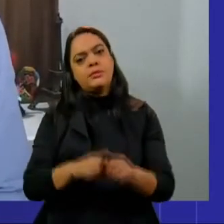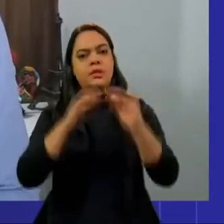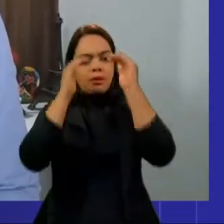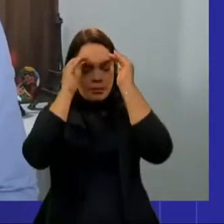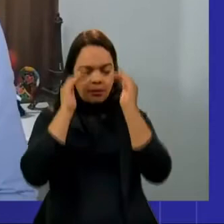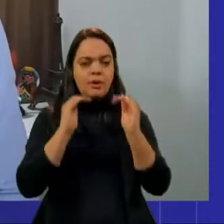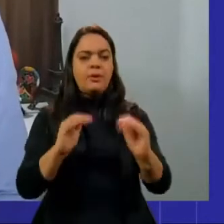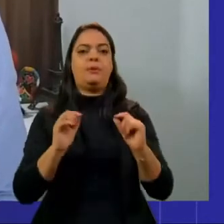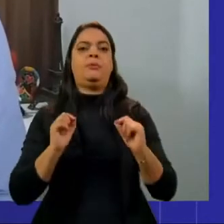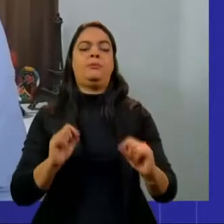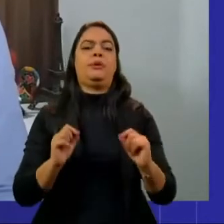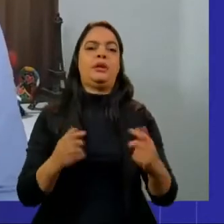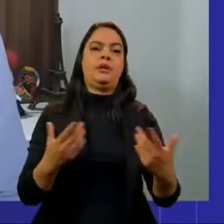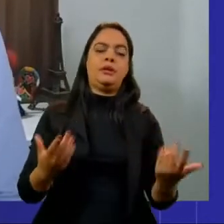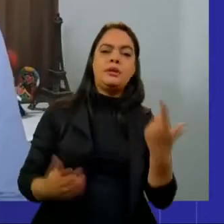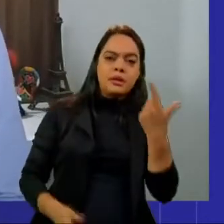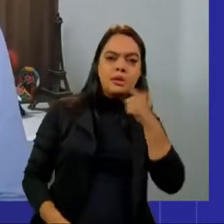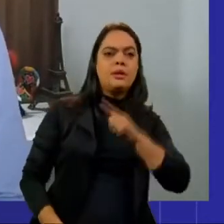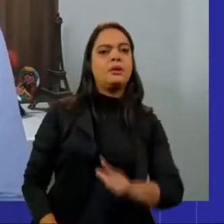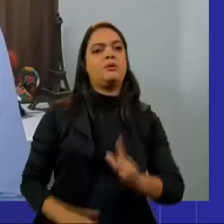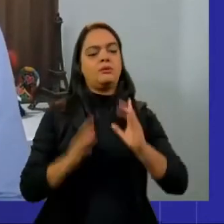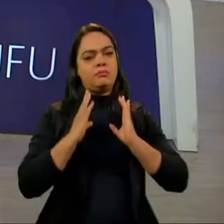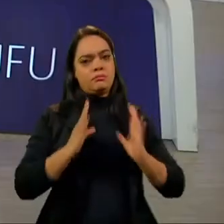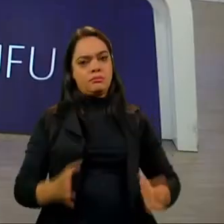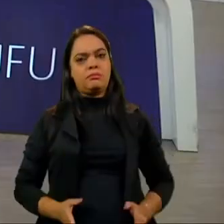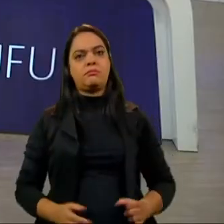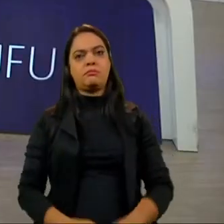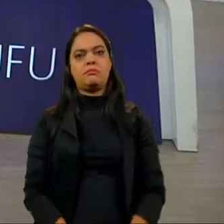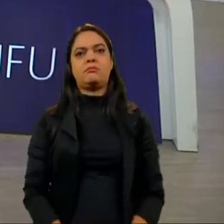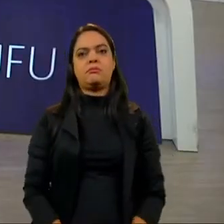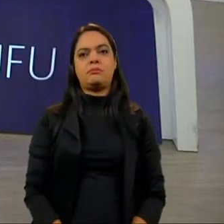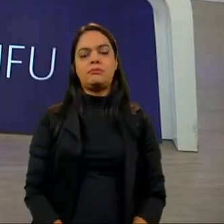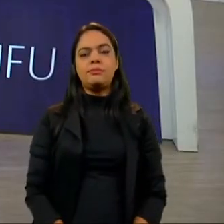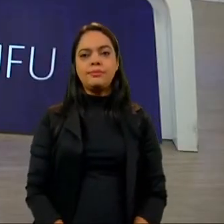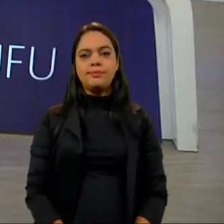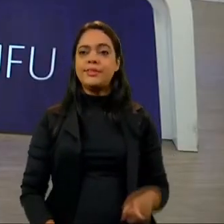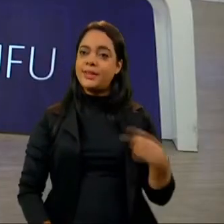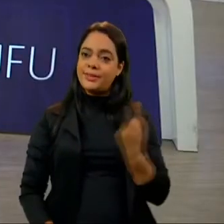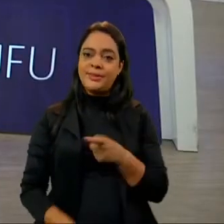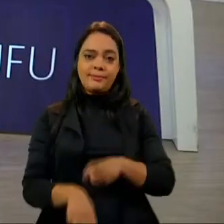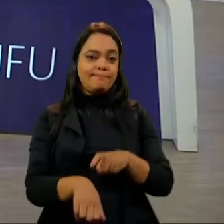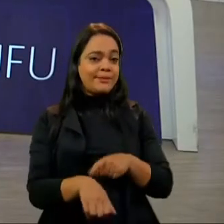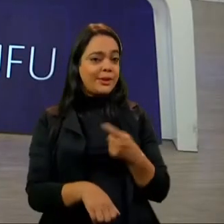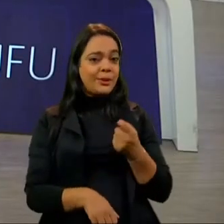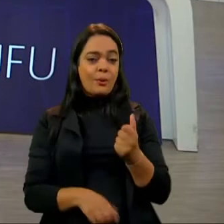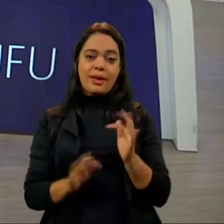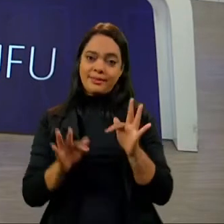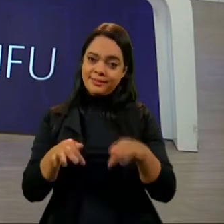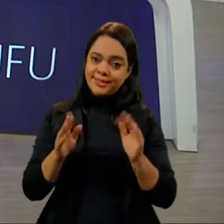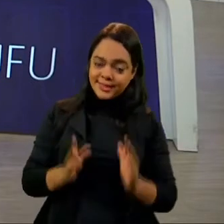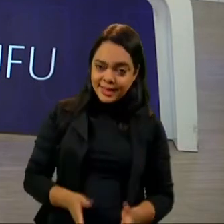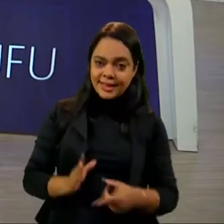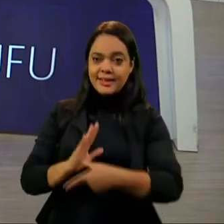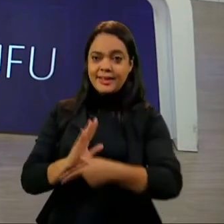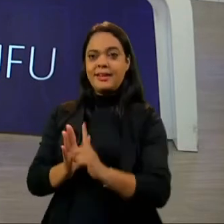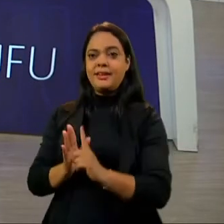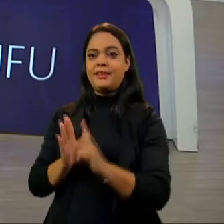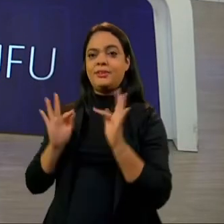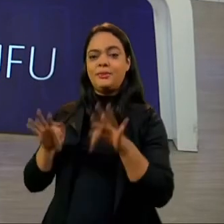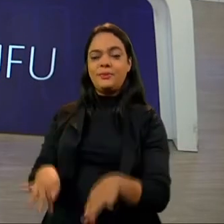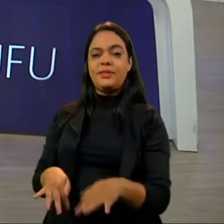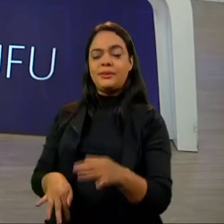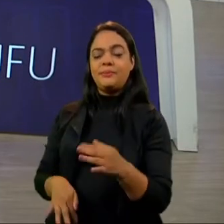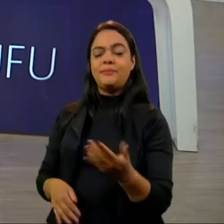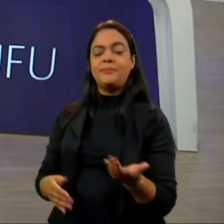situação venha a ser regularizada. Nosso tempo está quase chegando ao fim, mas antes da gente